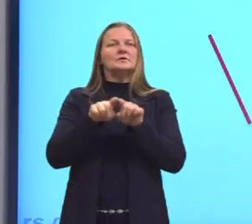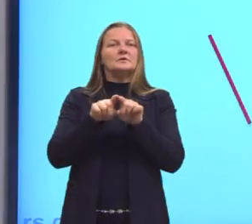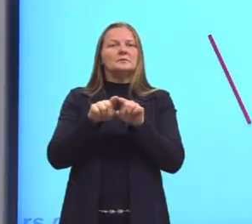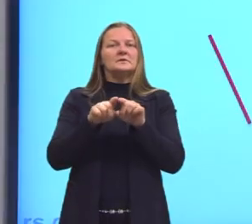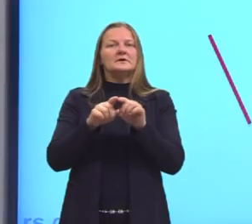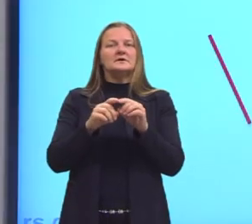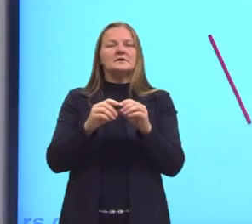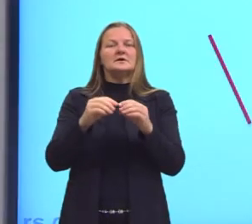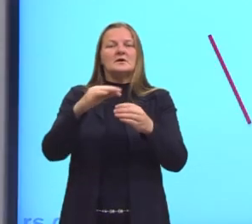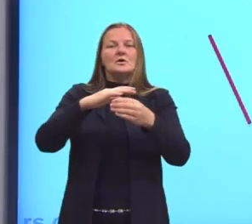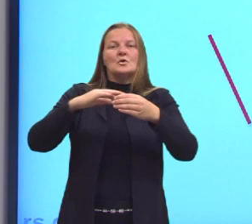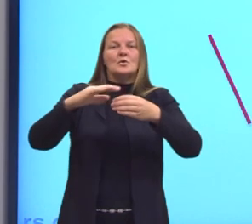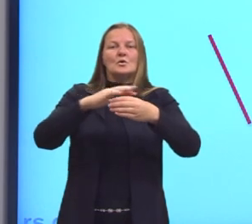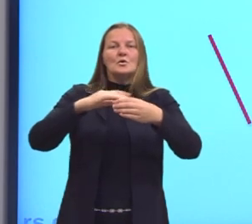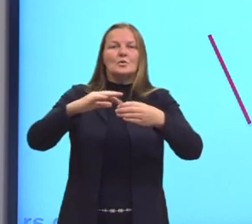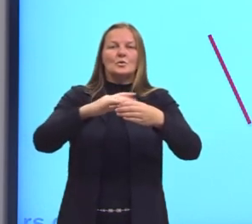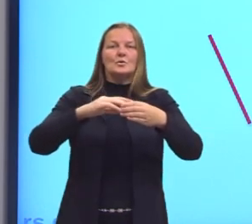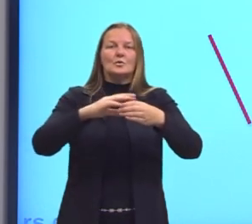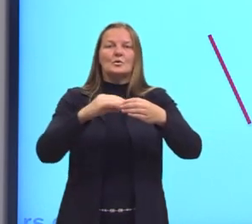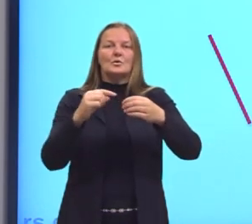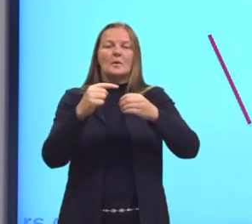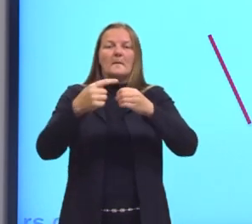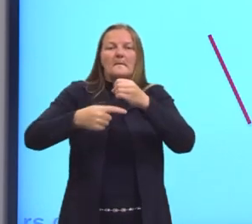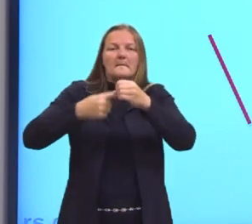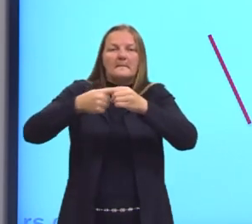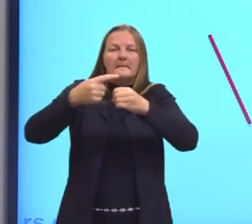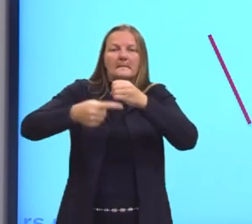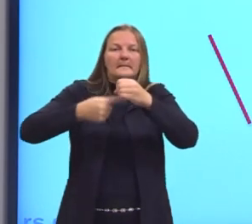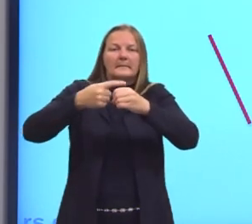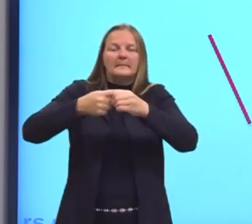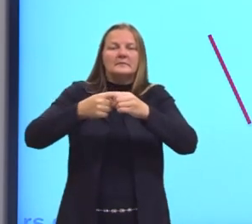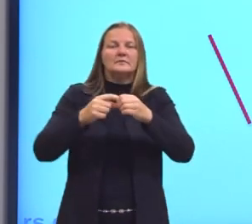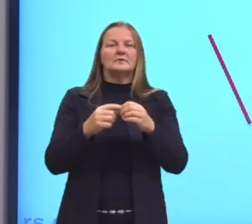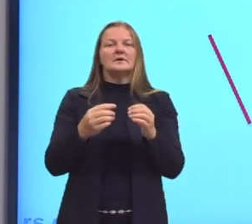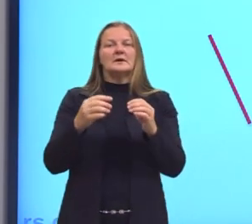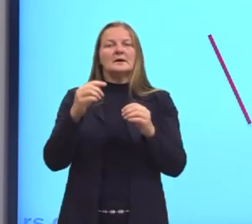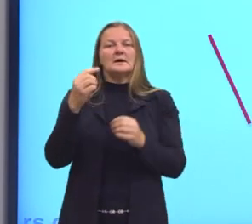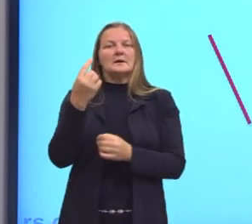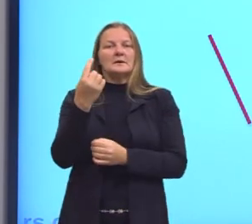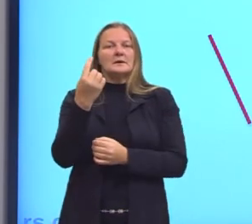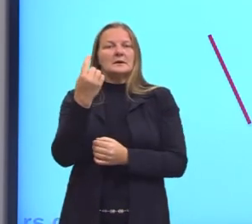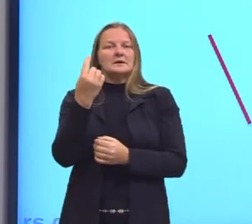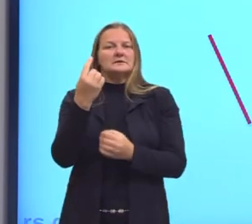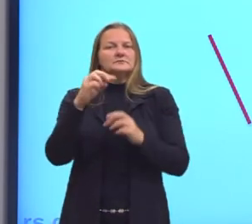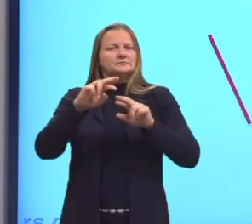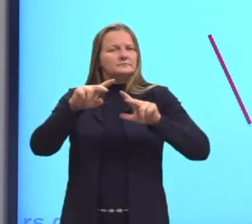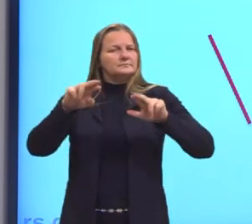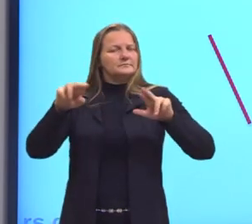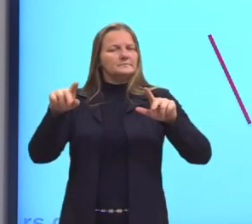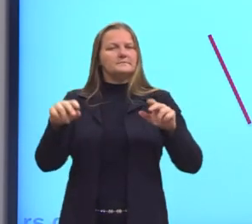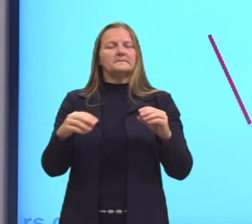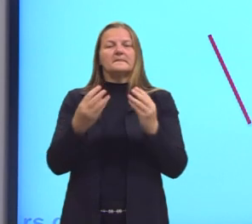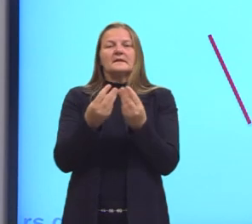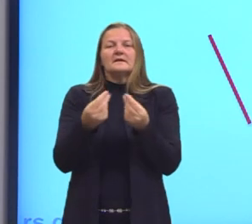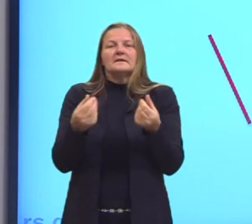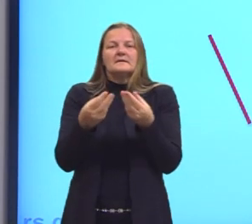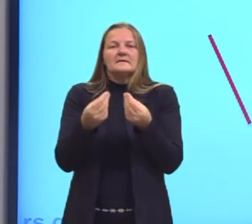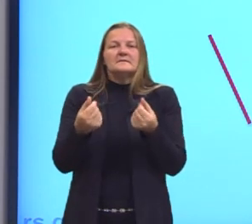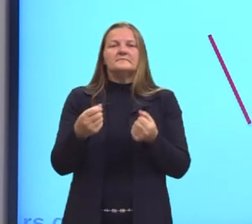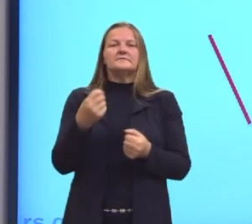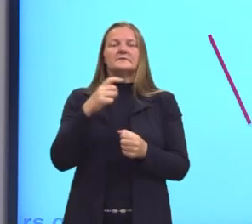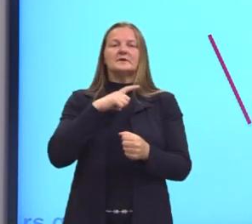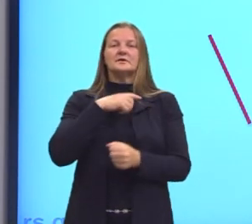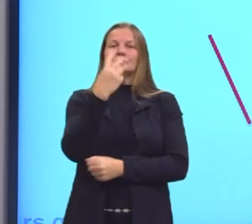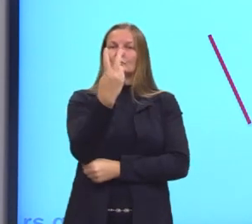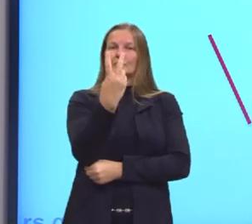misturas heterogêneas com partículas maiores de mil nanômetros. Nas dispersões, elas são formadas por dois